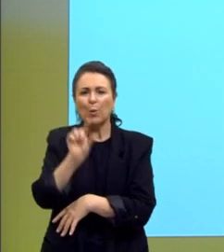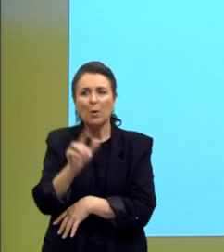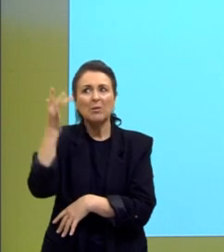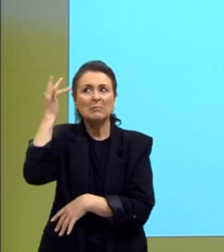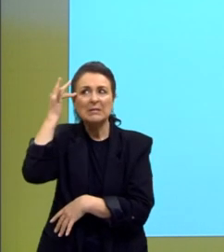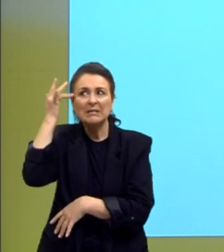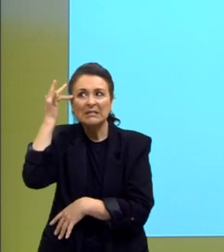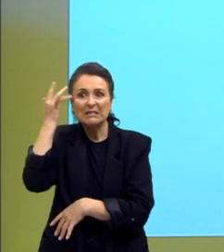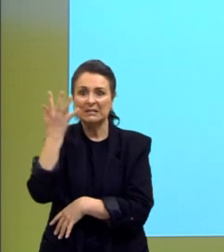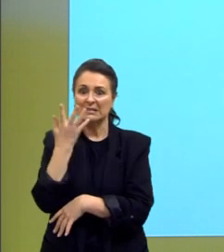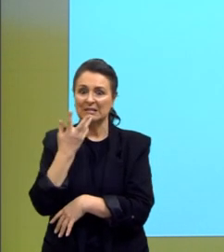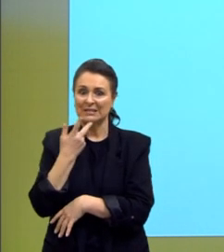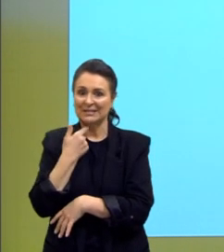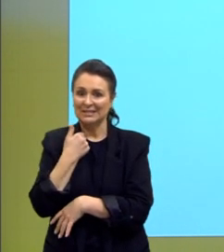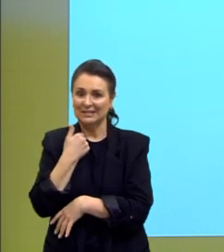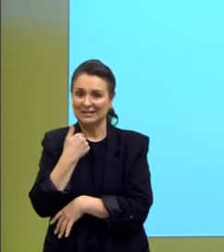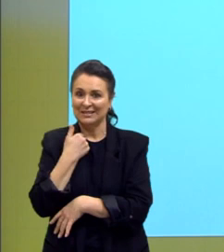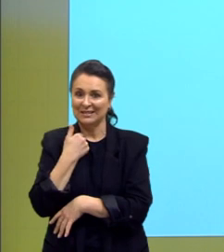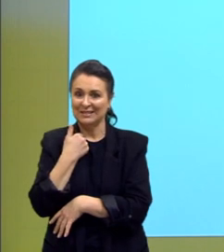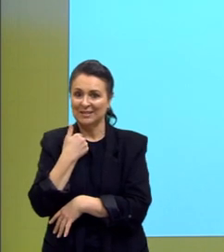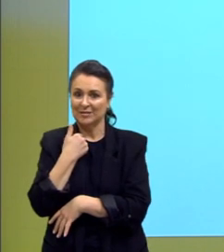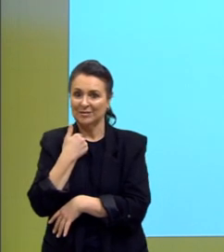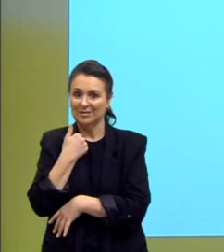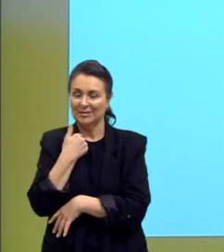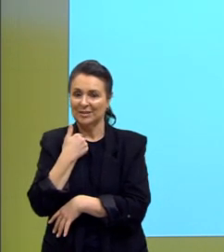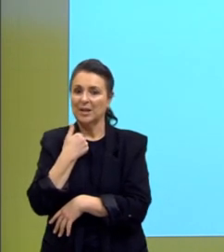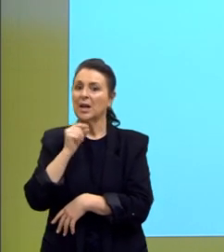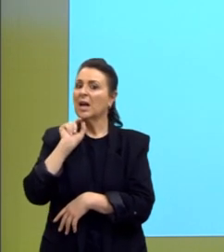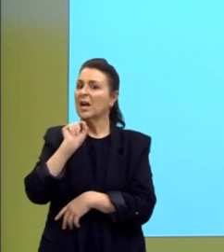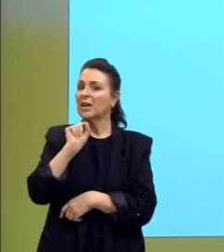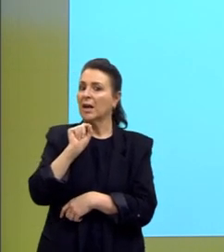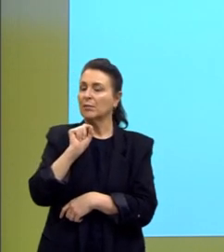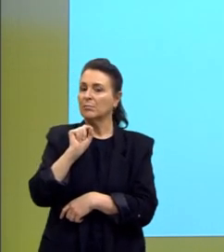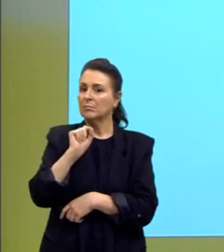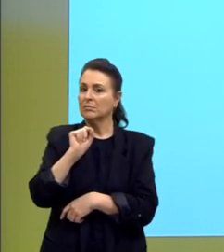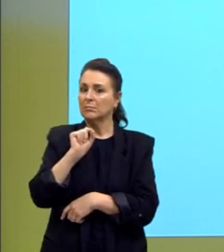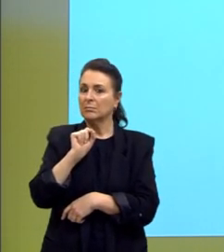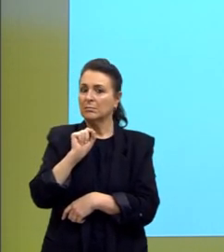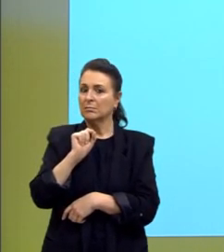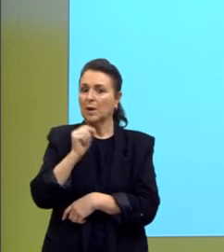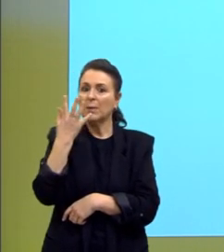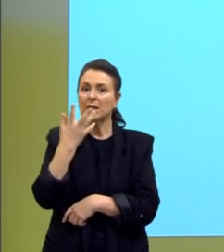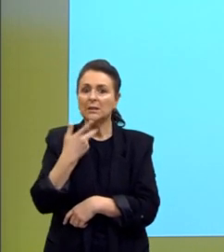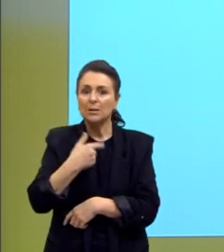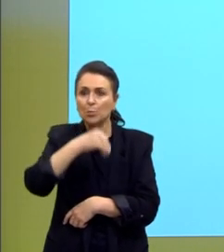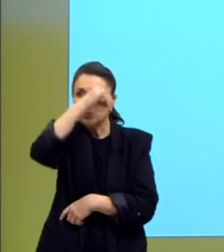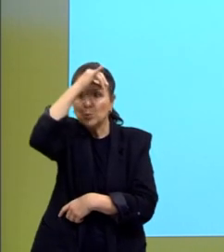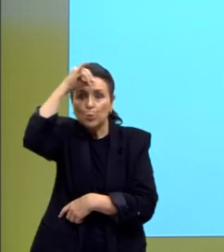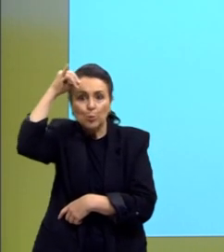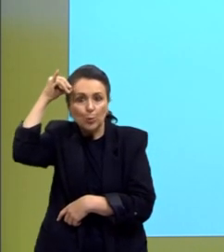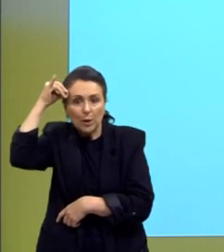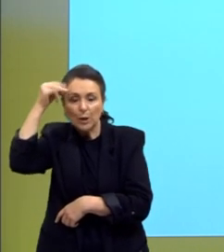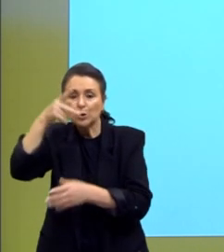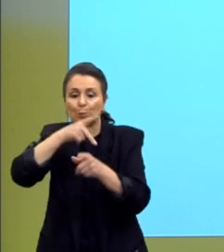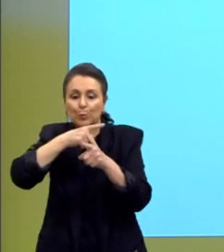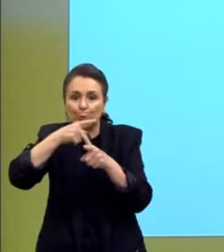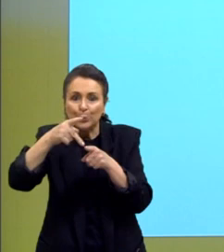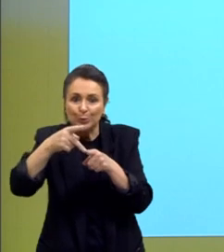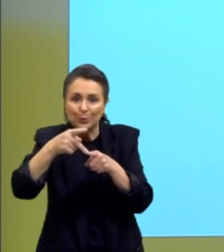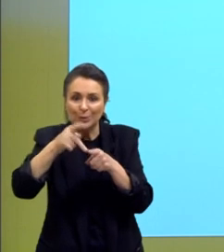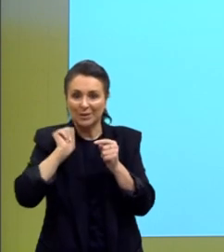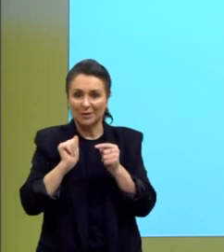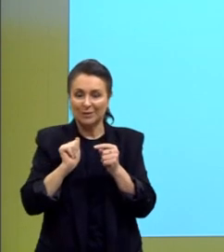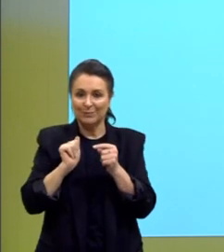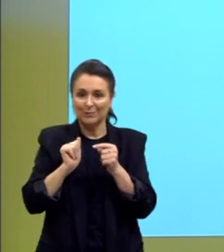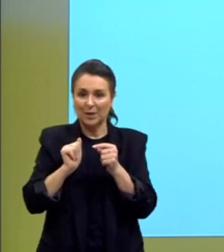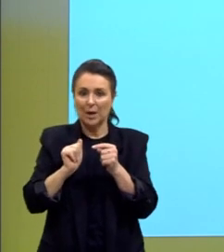crianças. Isso diz respeito a uma crença inocente. E esse quadro da pouca maturidade